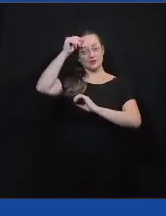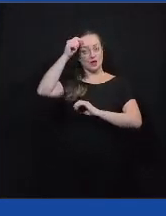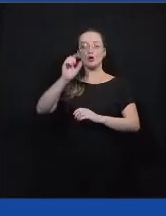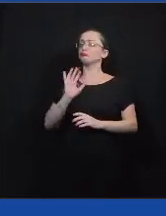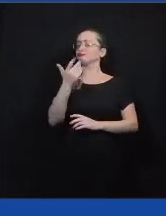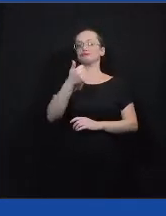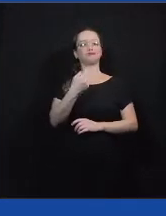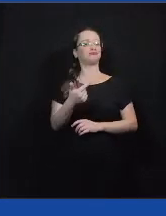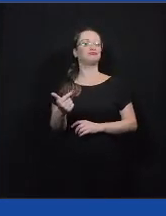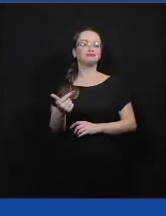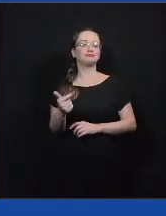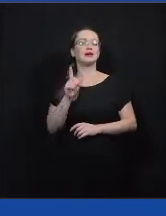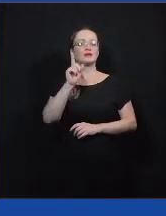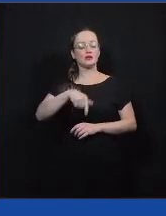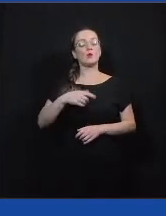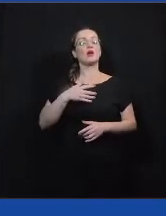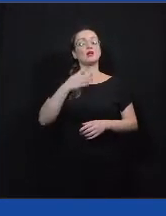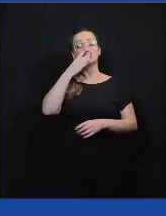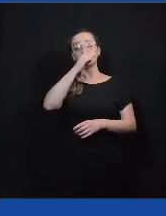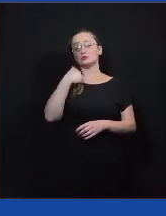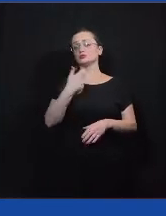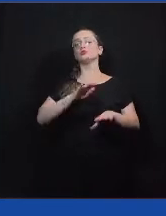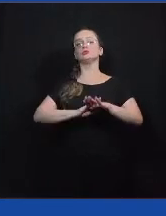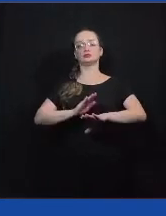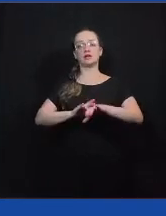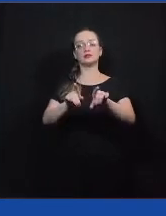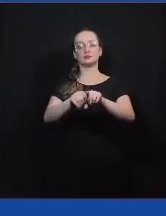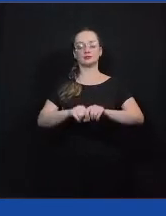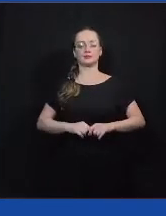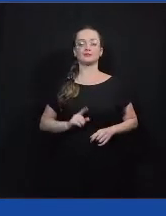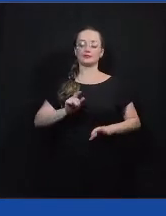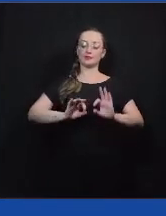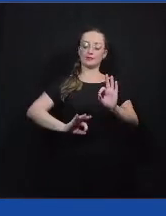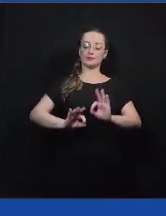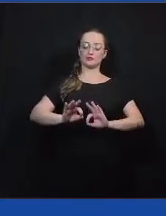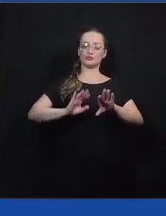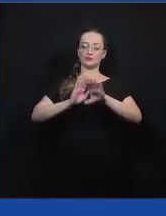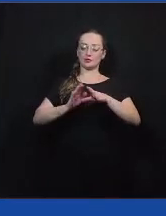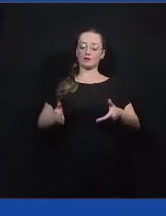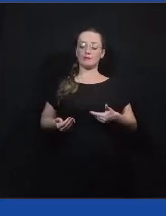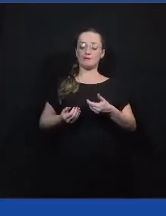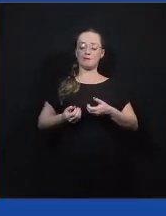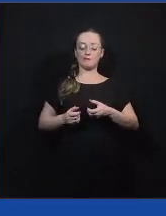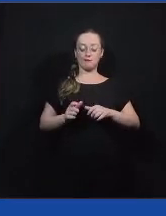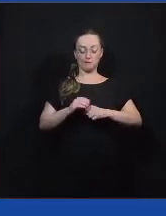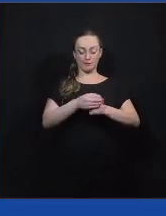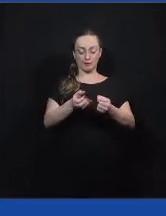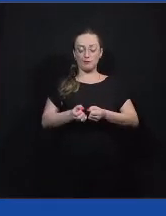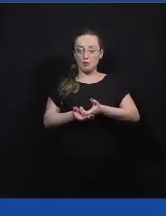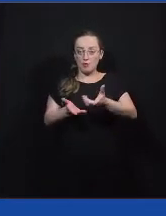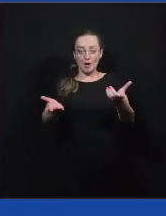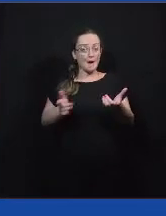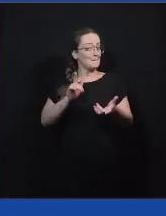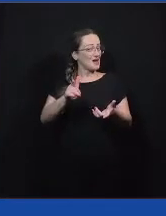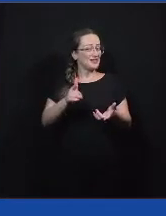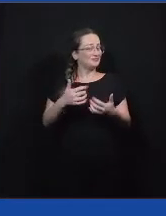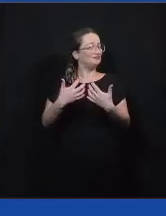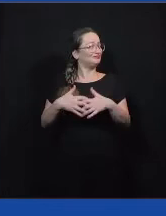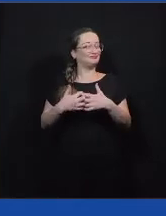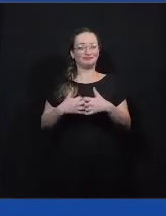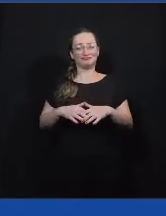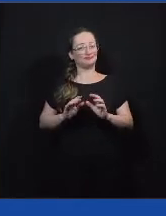Então, são essas denúncias que a gente faz. Porque são projetos feitos para aumentar a democracia, mas se eles não ocorrem, não